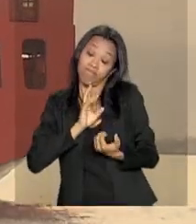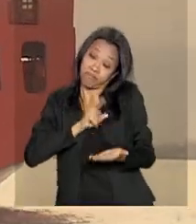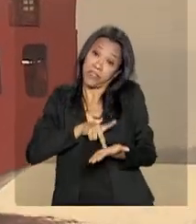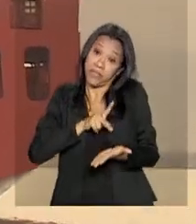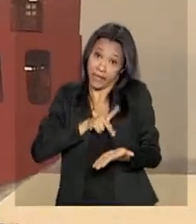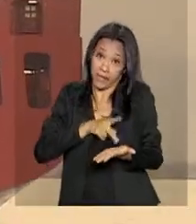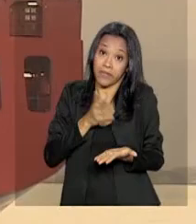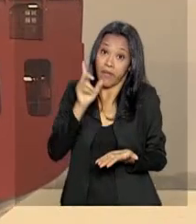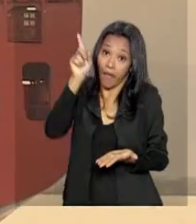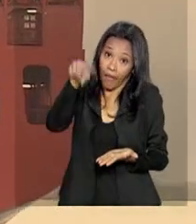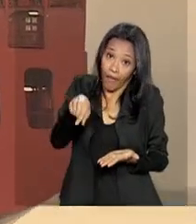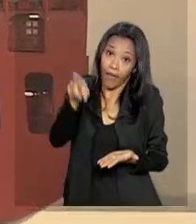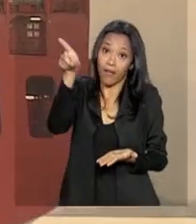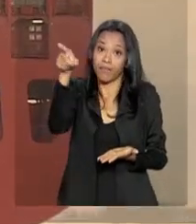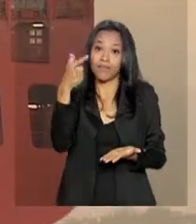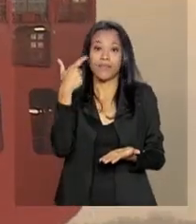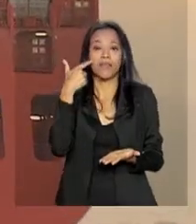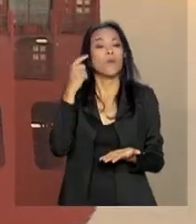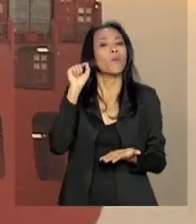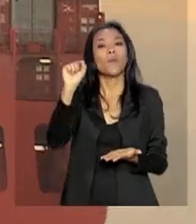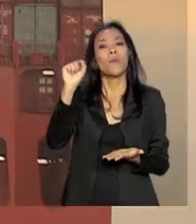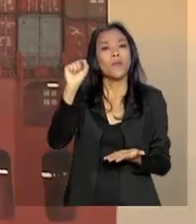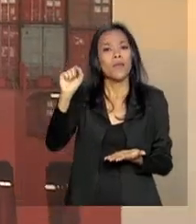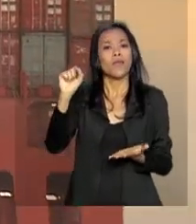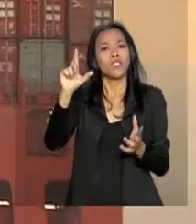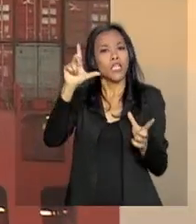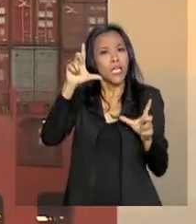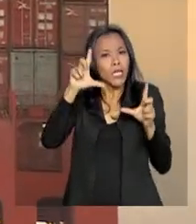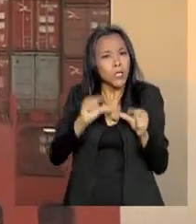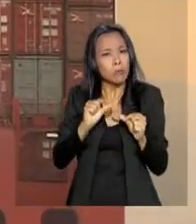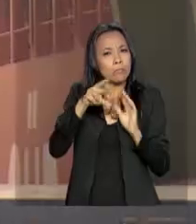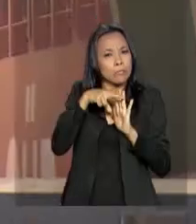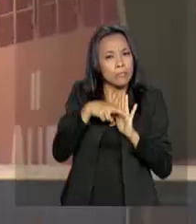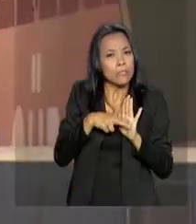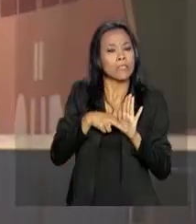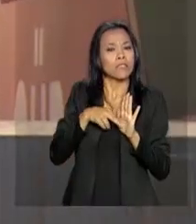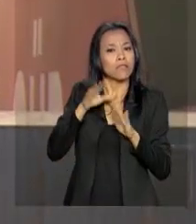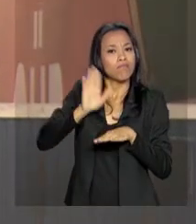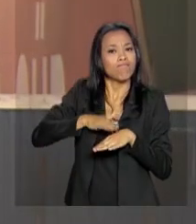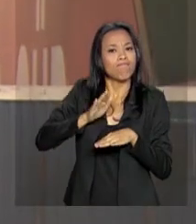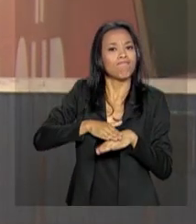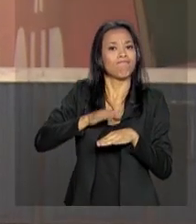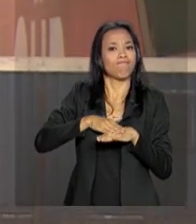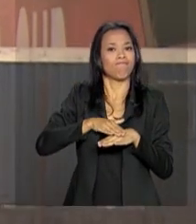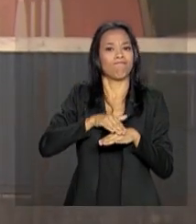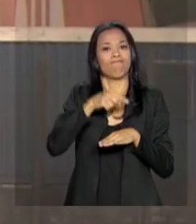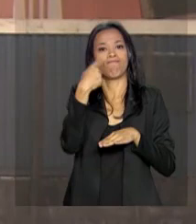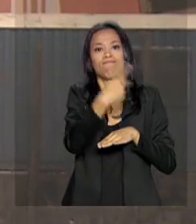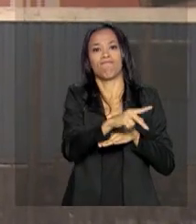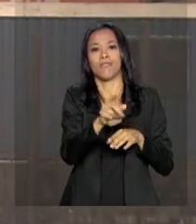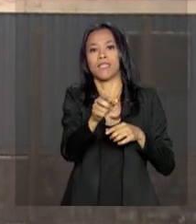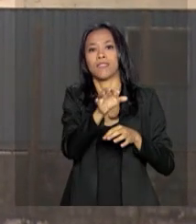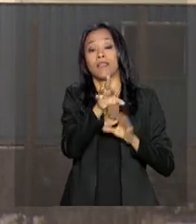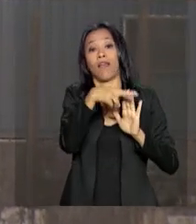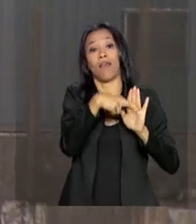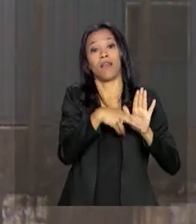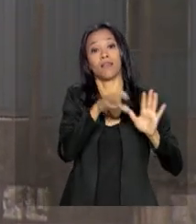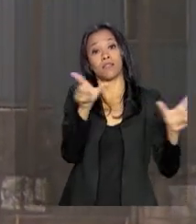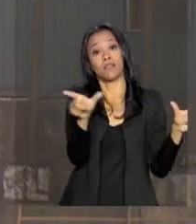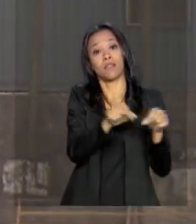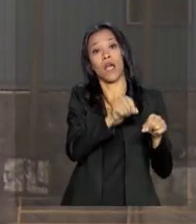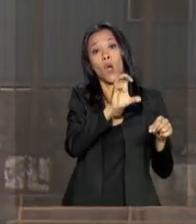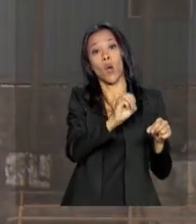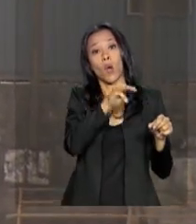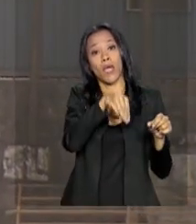verdade, foi uma forma de driblar restrições da própria Organização Mundial do Comércio, a OMC, que em